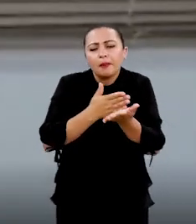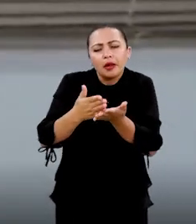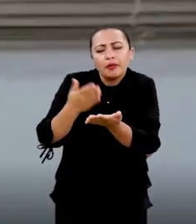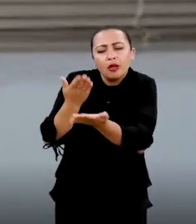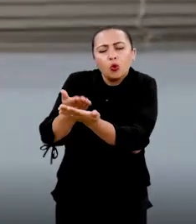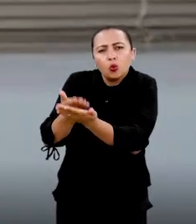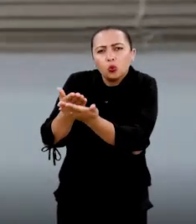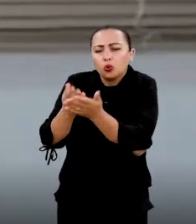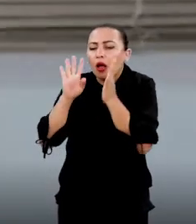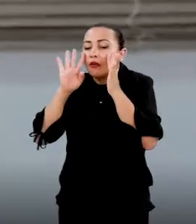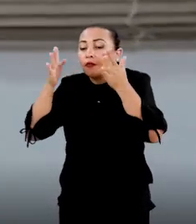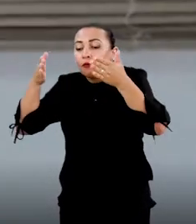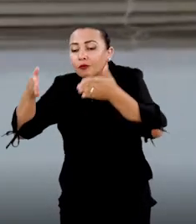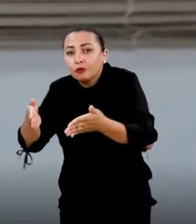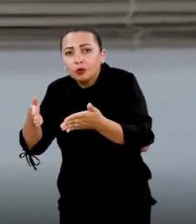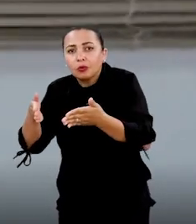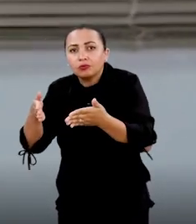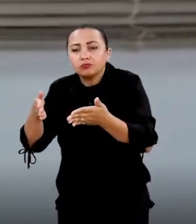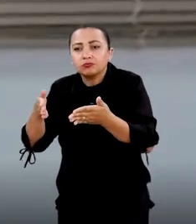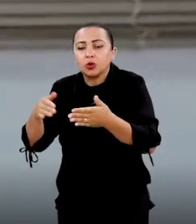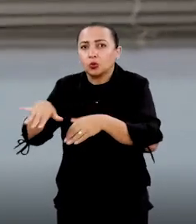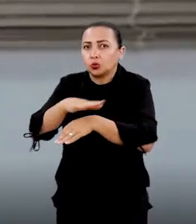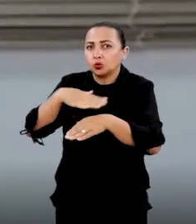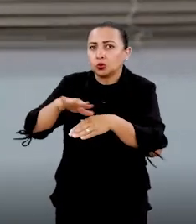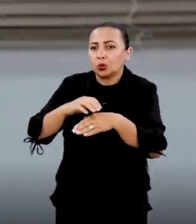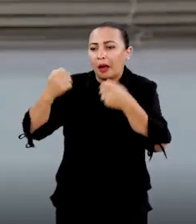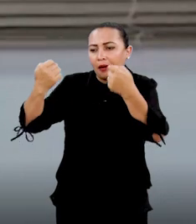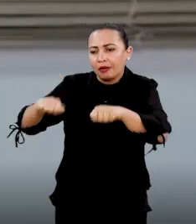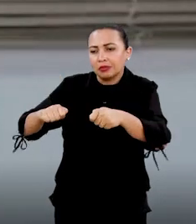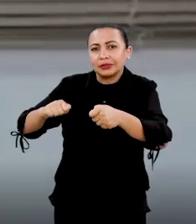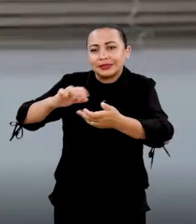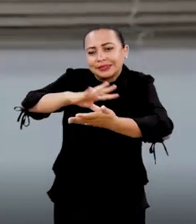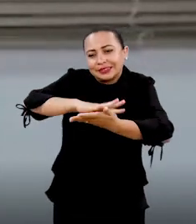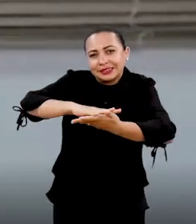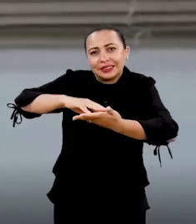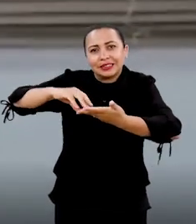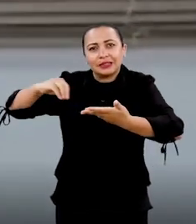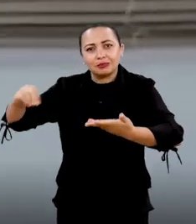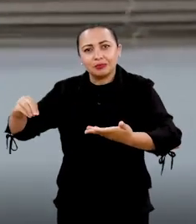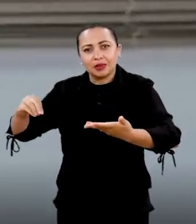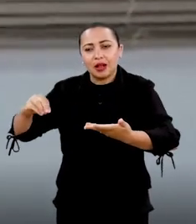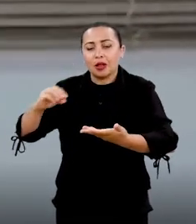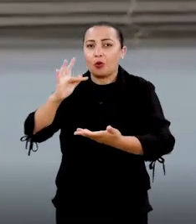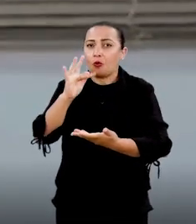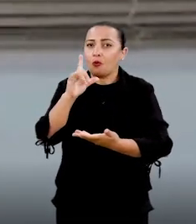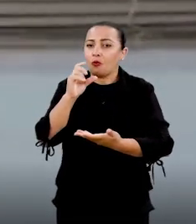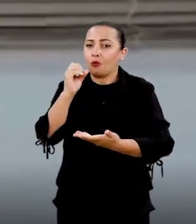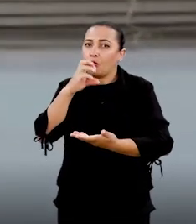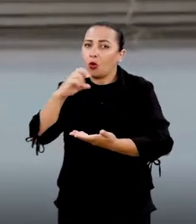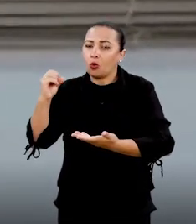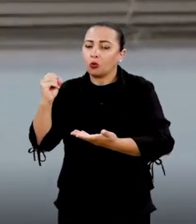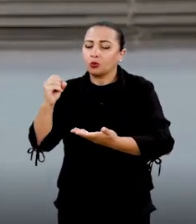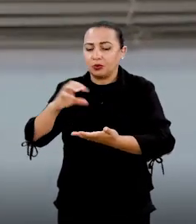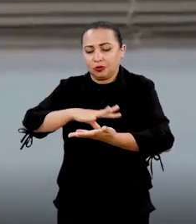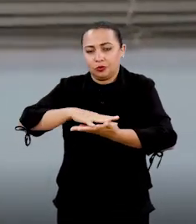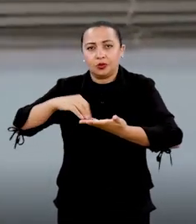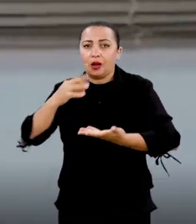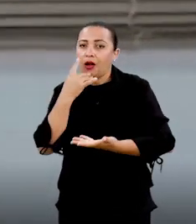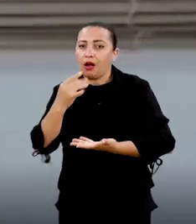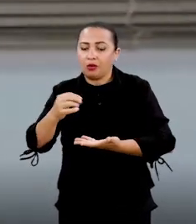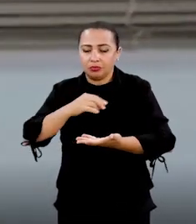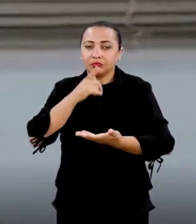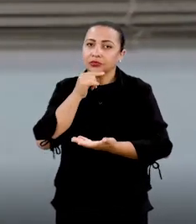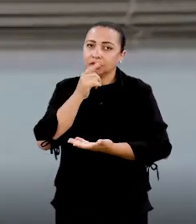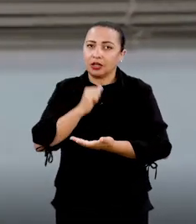estudo em cima dessa capacidade de remoção desse floco, de tirar o corante da água.